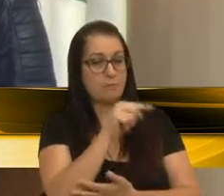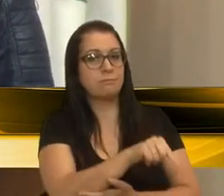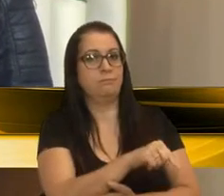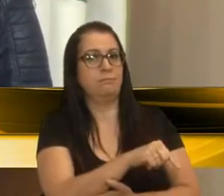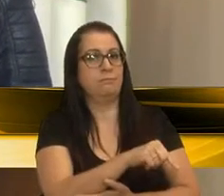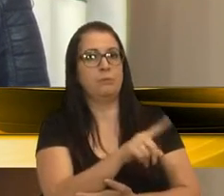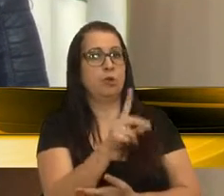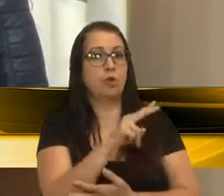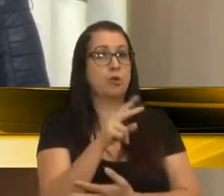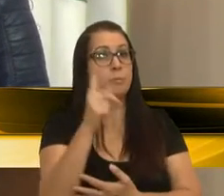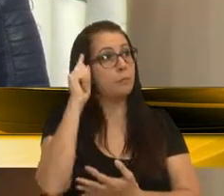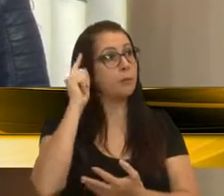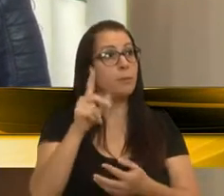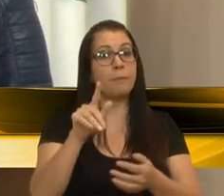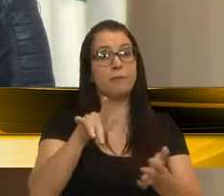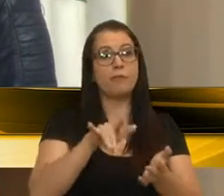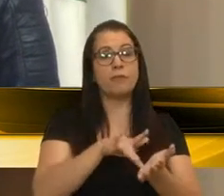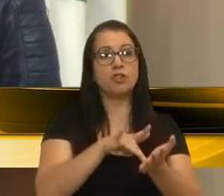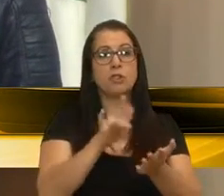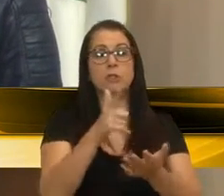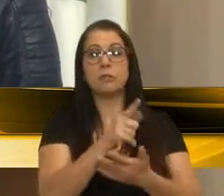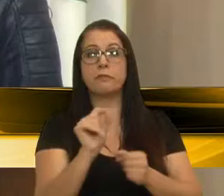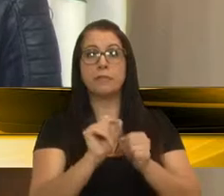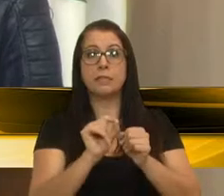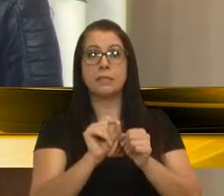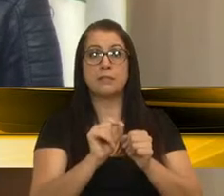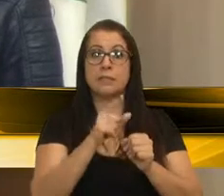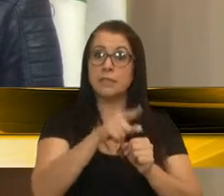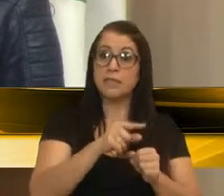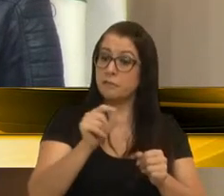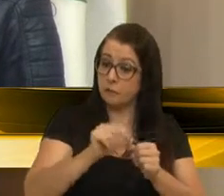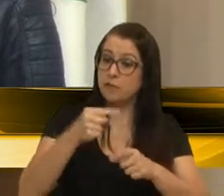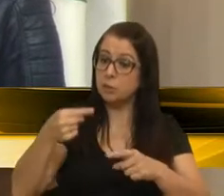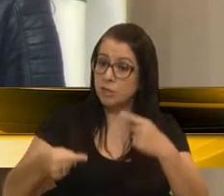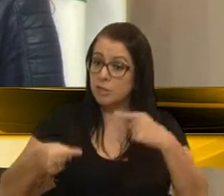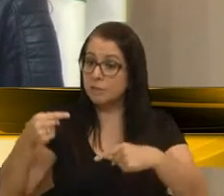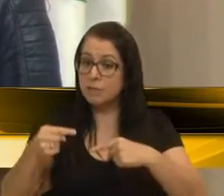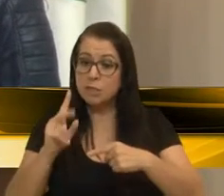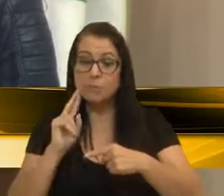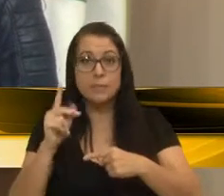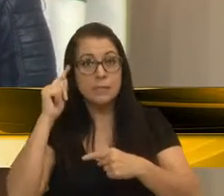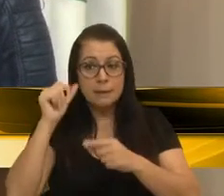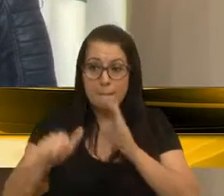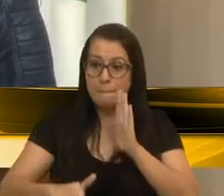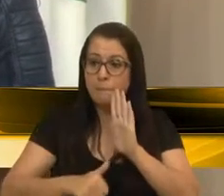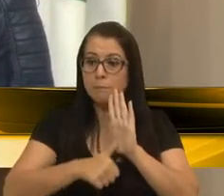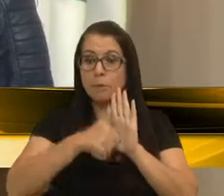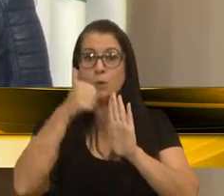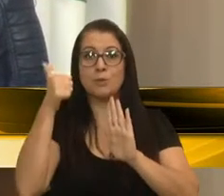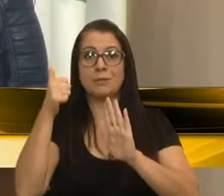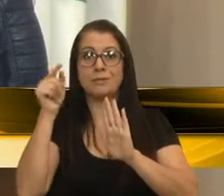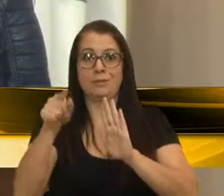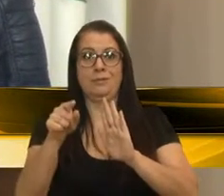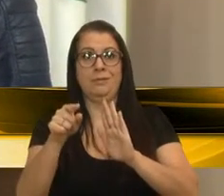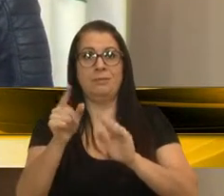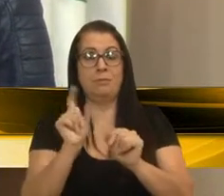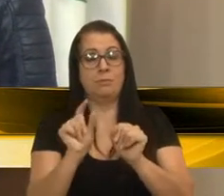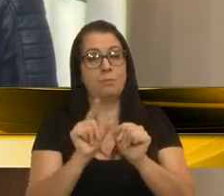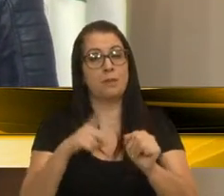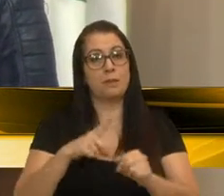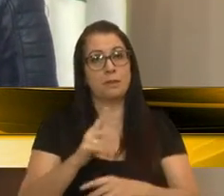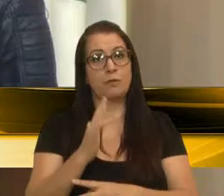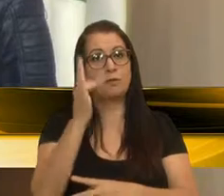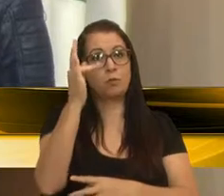podemos nos eximir de fazer esse debate, de buscar aprimorar, para que a gente tenha, no futuro,